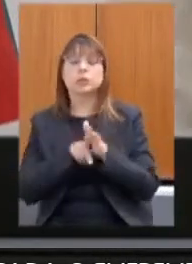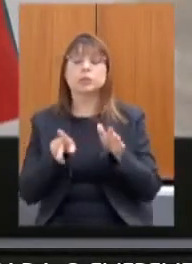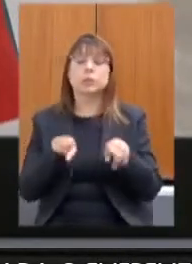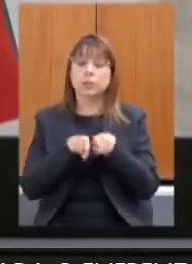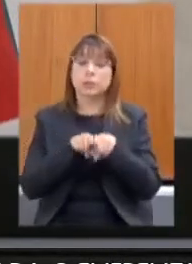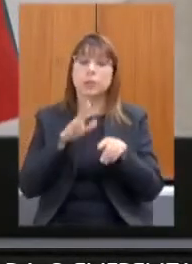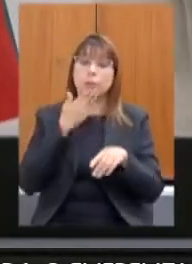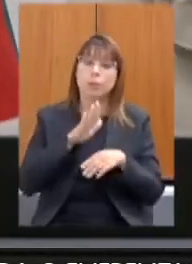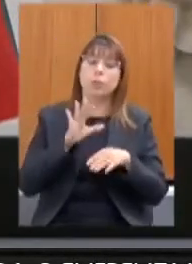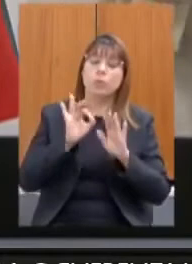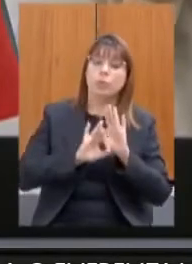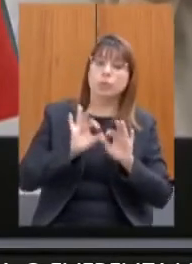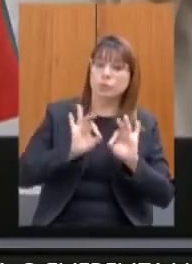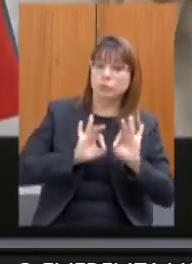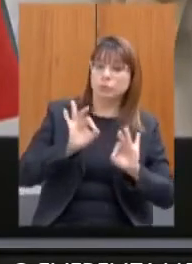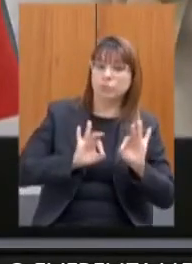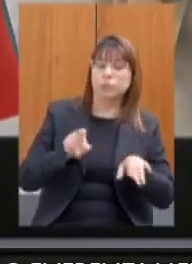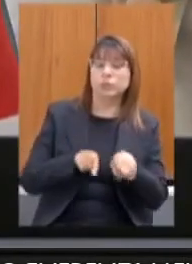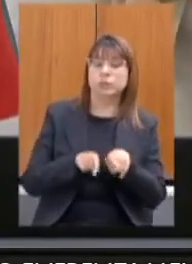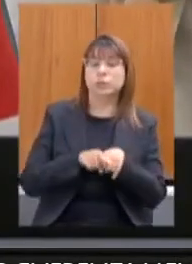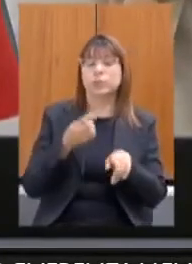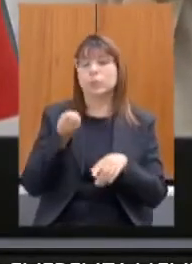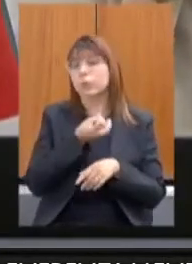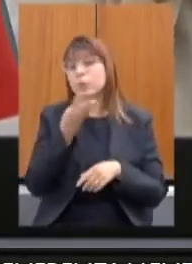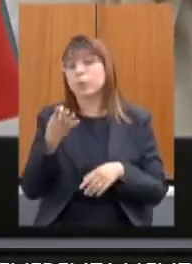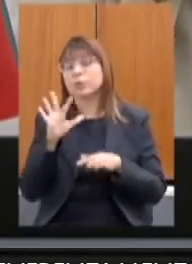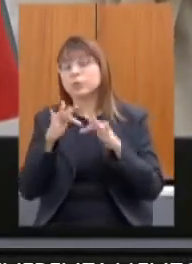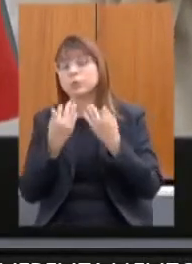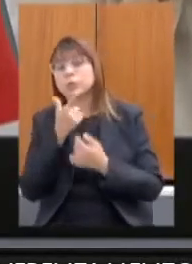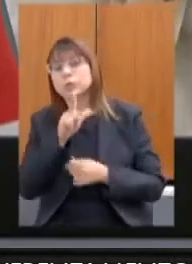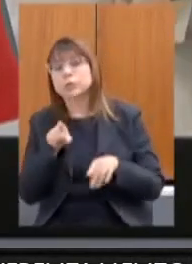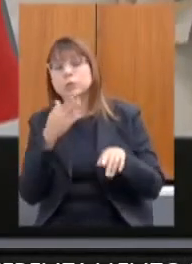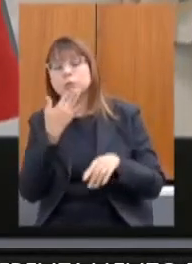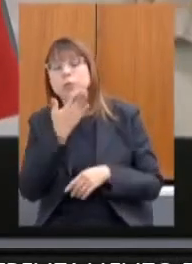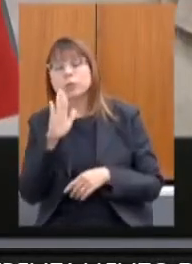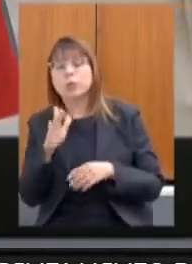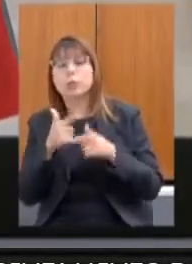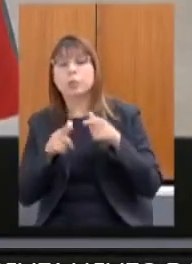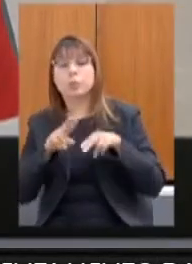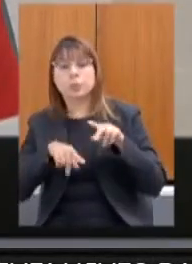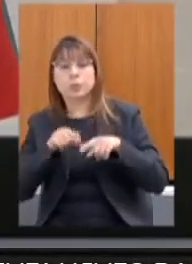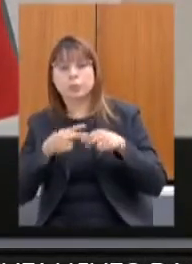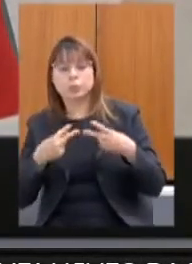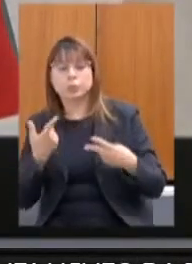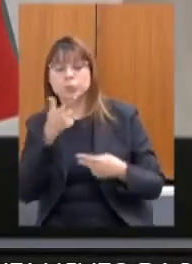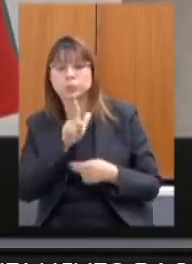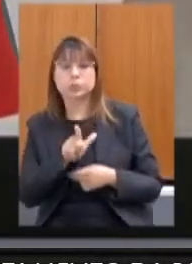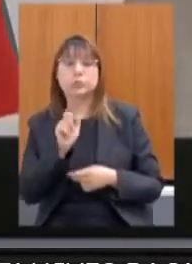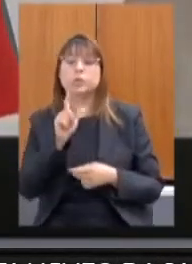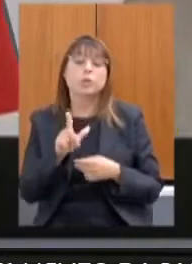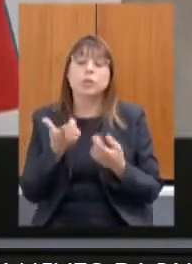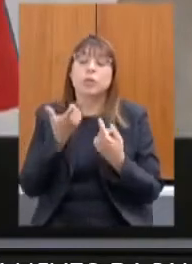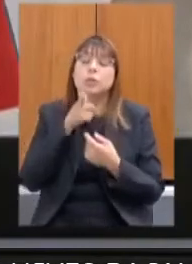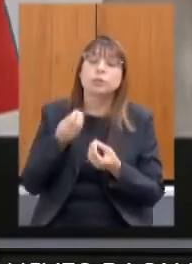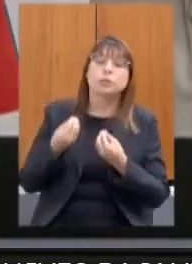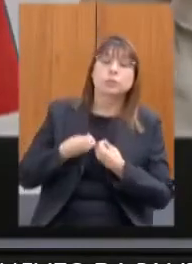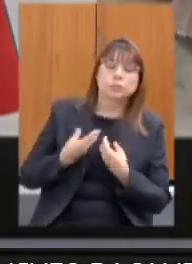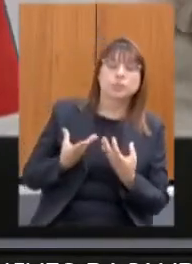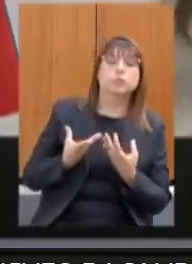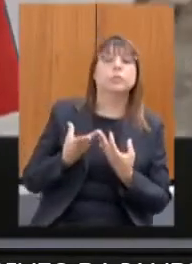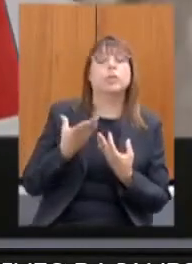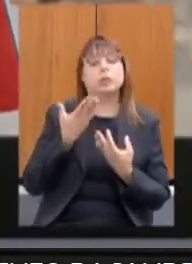quantitativo de famílias beneficiadas quais produtos foram adquiridos de quem foram adquiridos enfim que as informações das ações